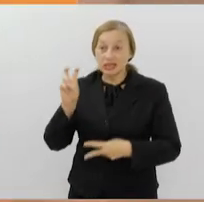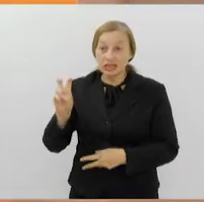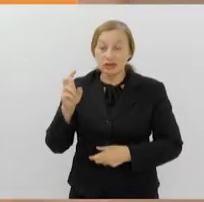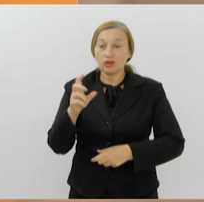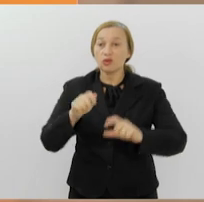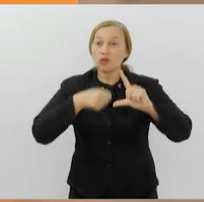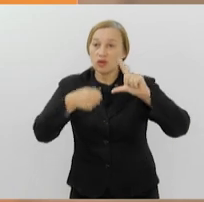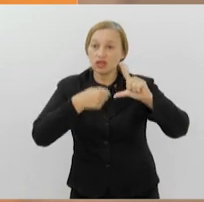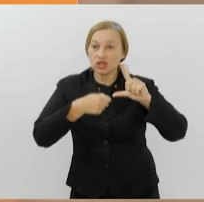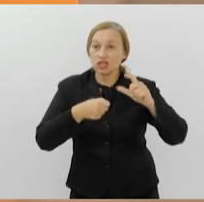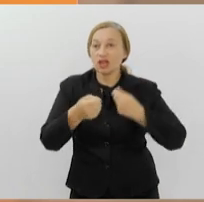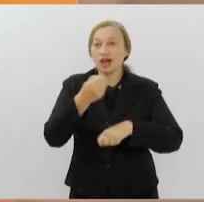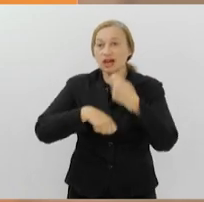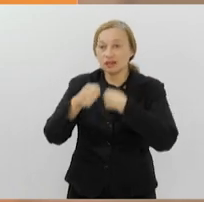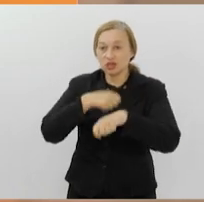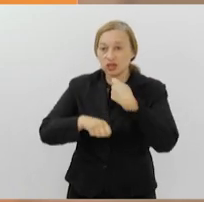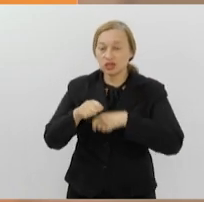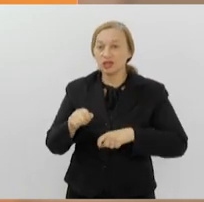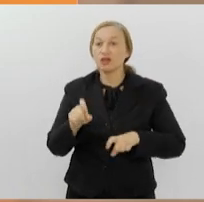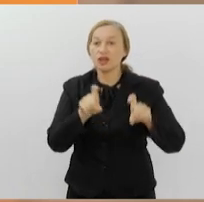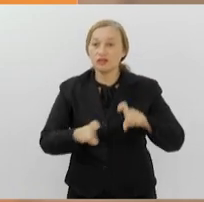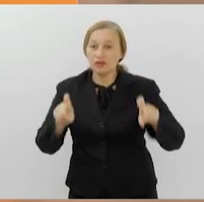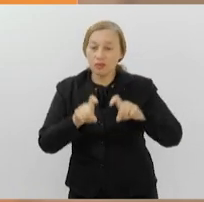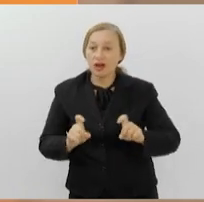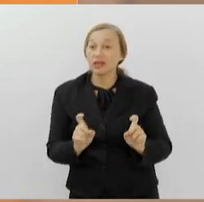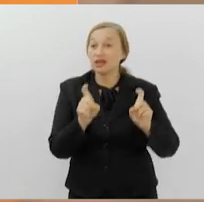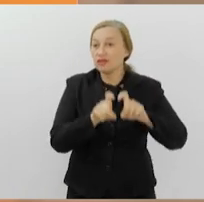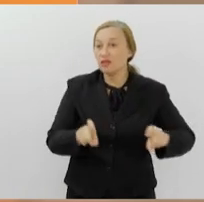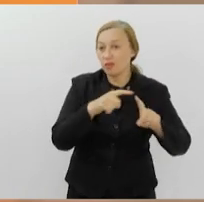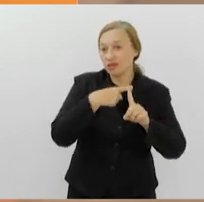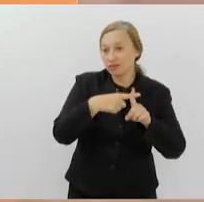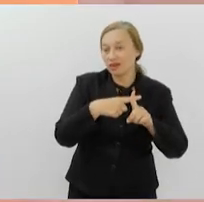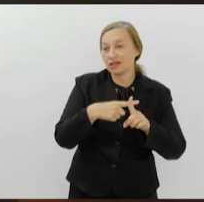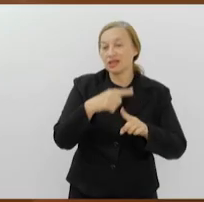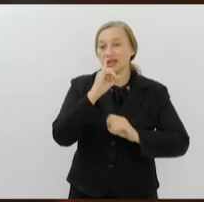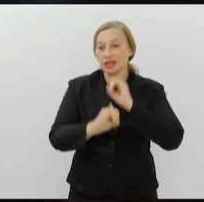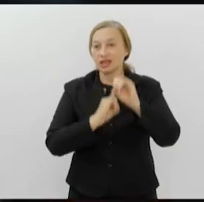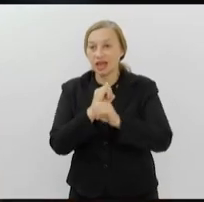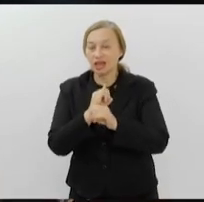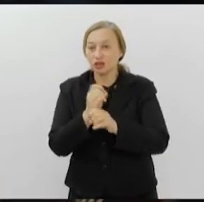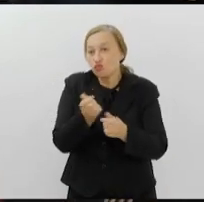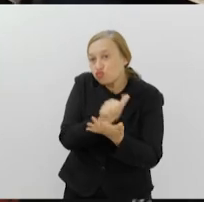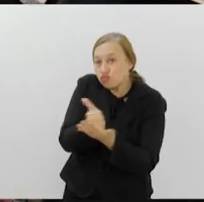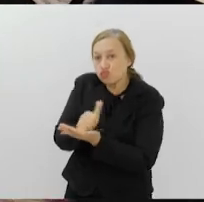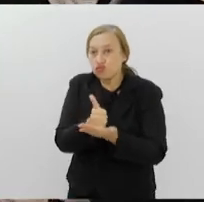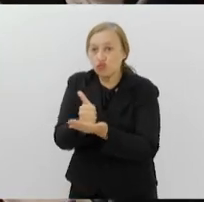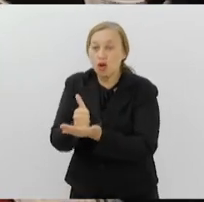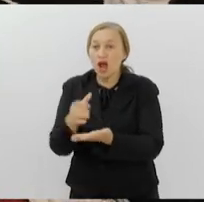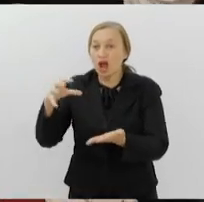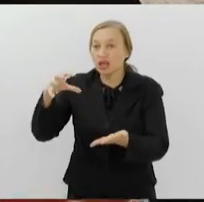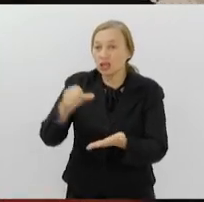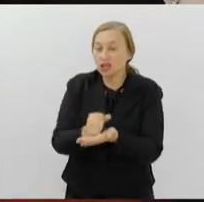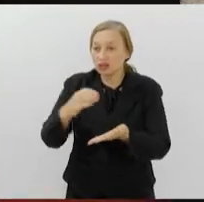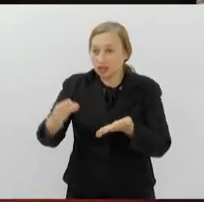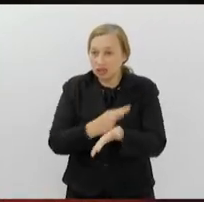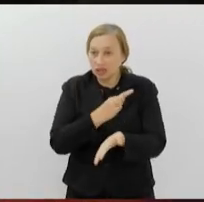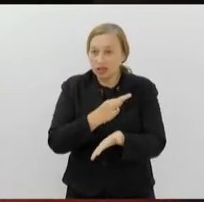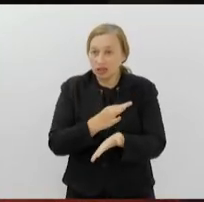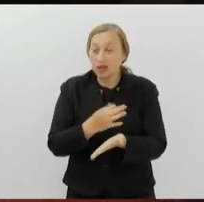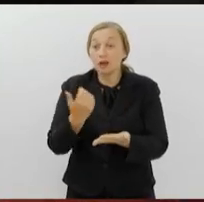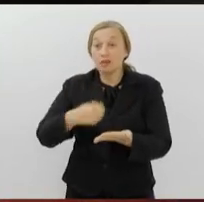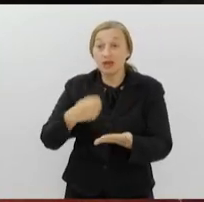Administração, Informática, Informática para a Internet e Jogos Digitais. Para realizar a inscrição, o candidato deve estar